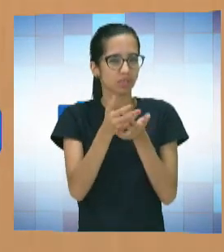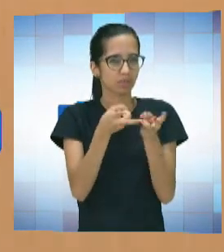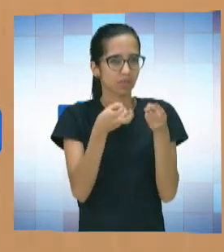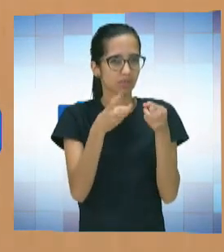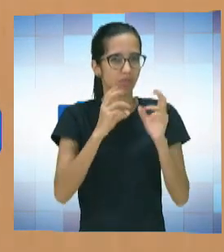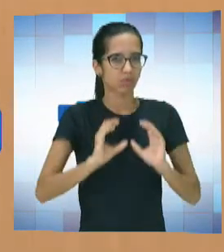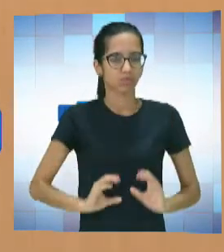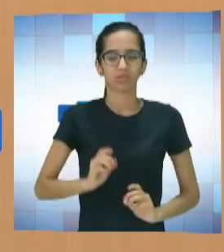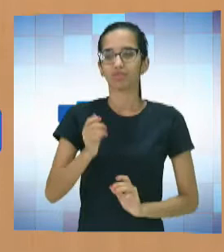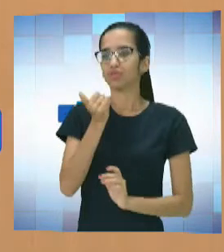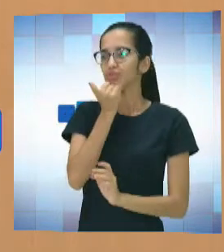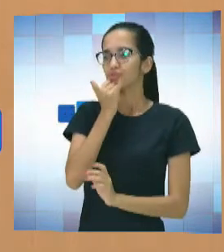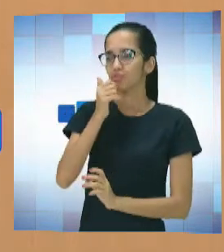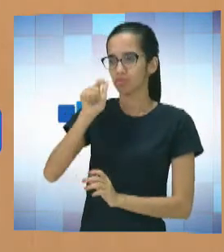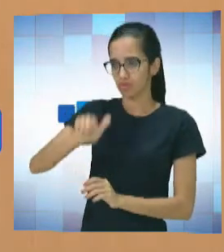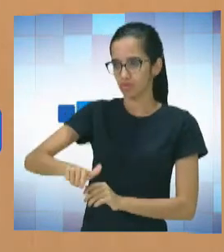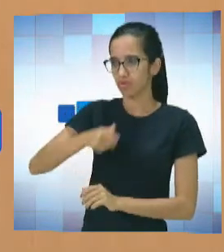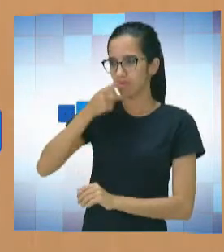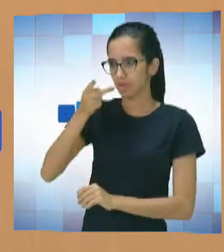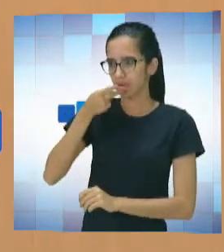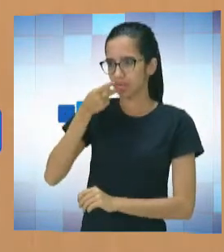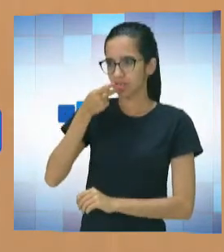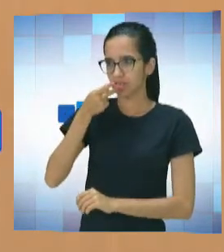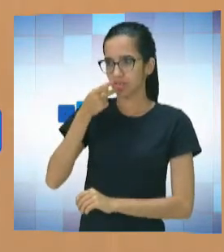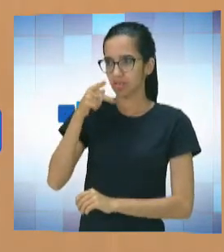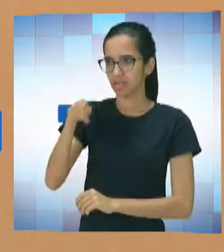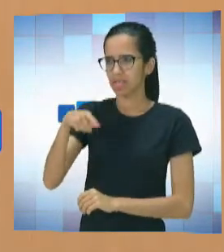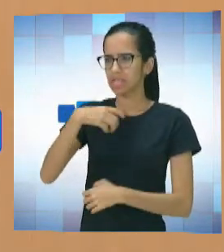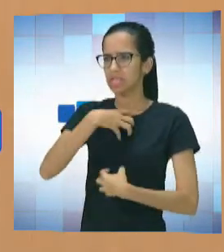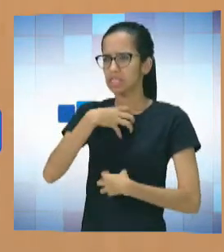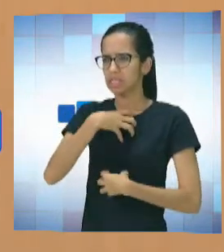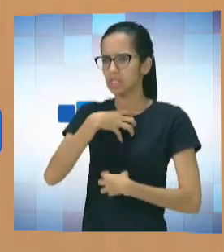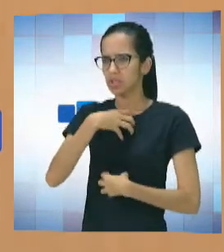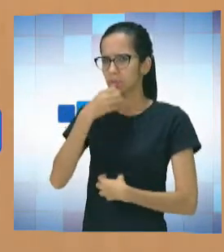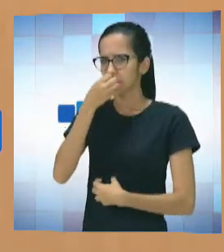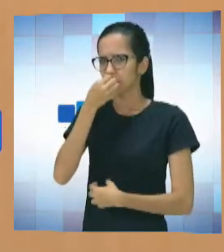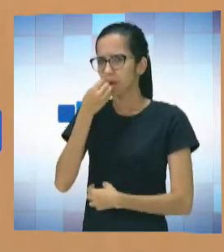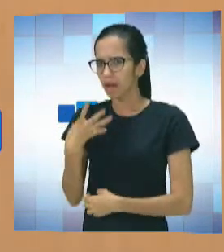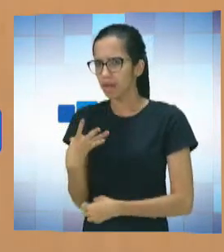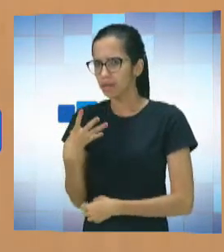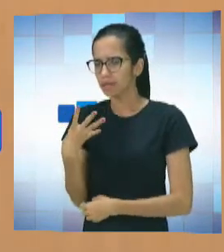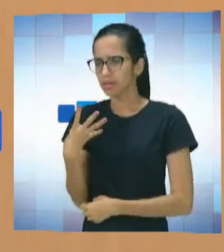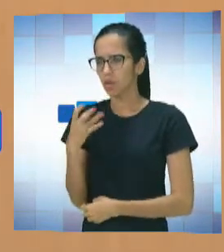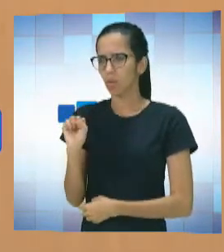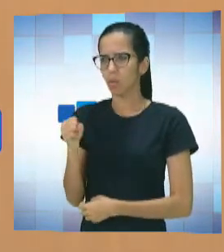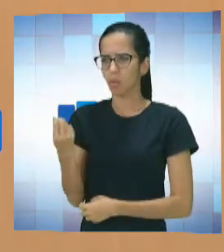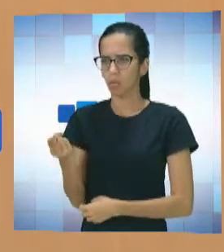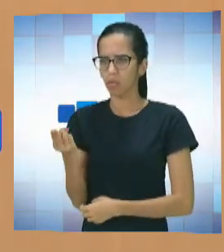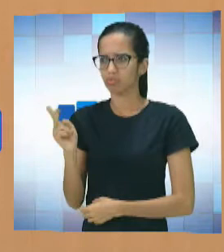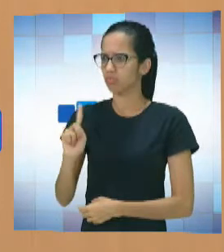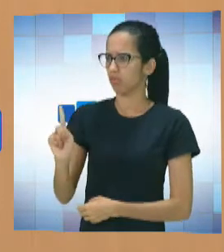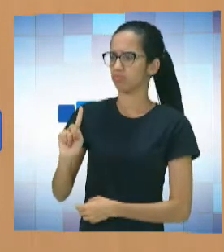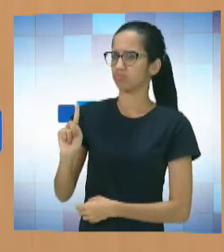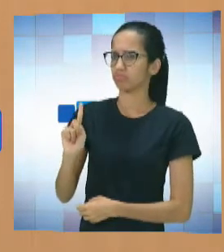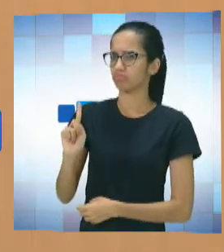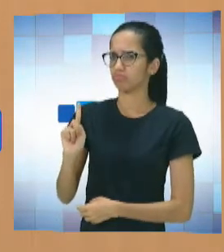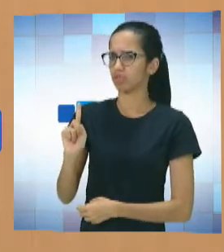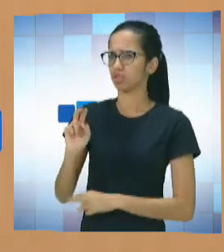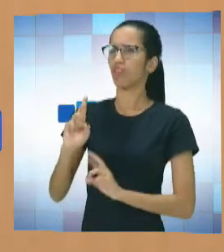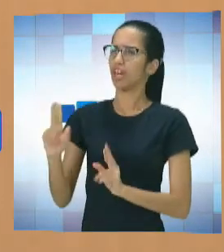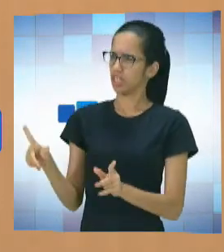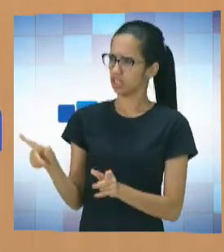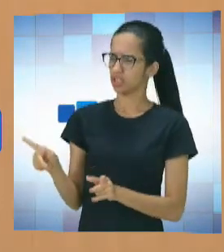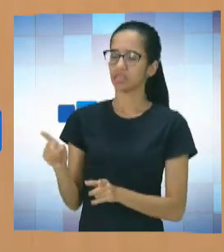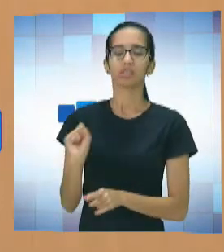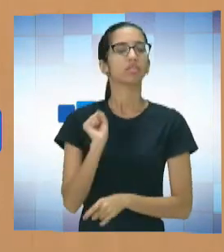mais uma vez, não interromper. Nesse caso, aí, ele sentindo uma sensação agradável. Não, porque, assim, em alguns tipos de som... diferente.